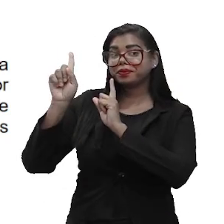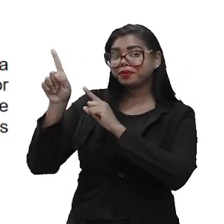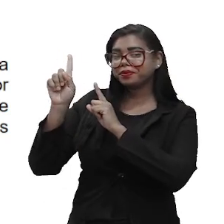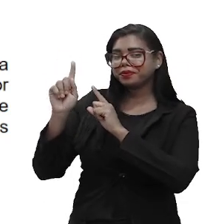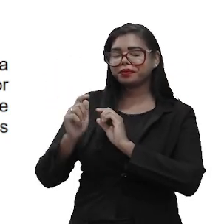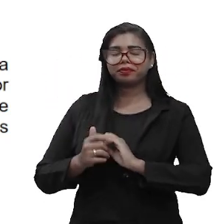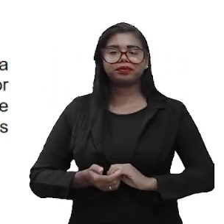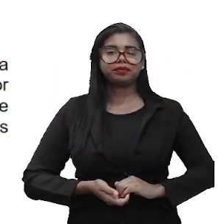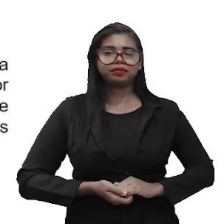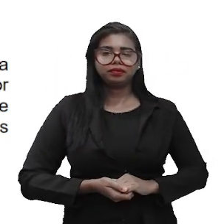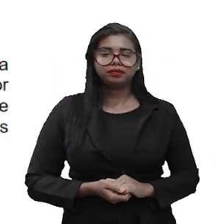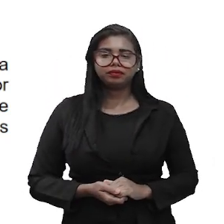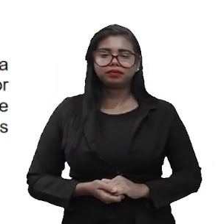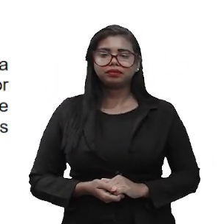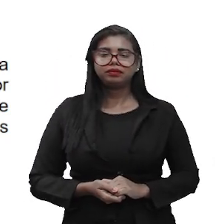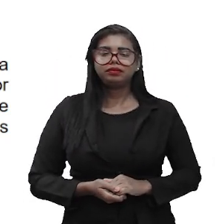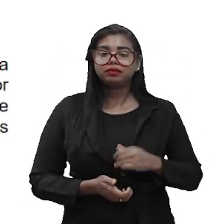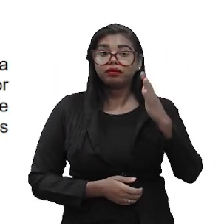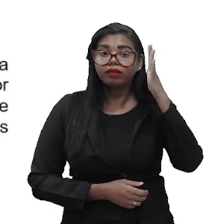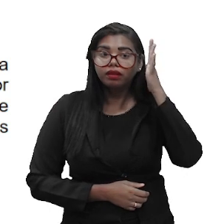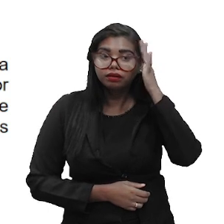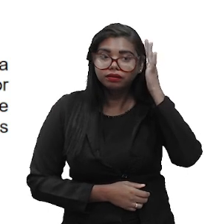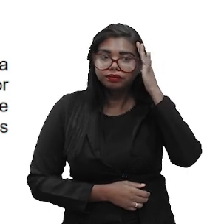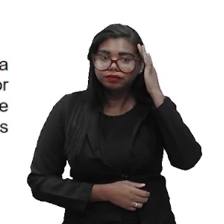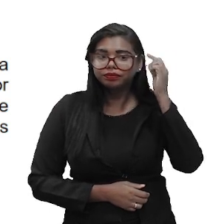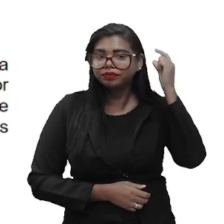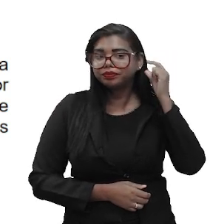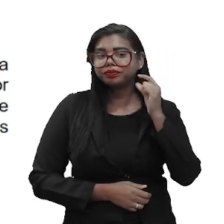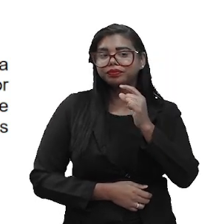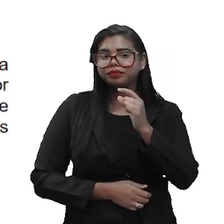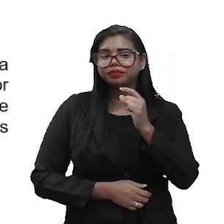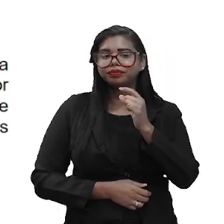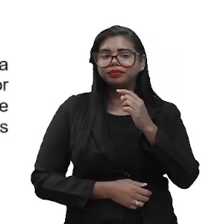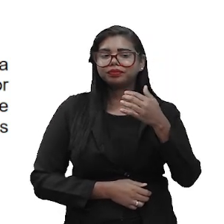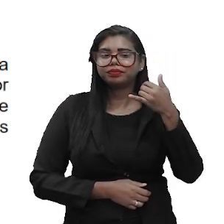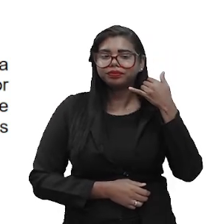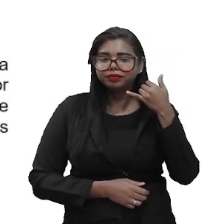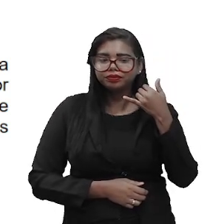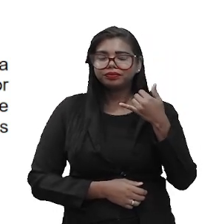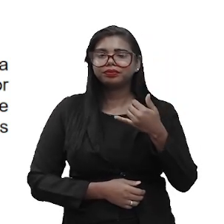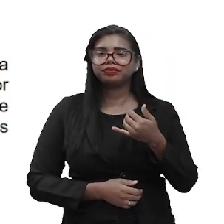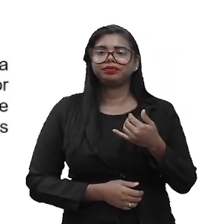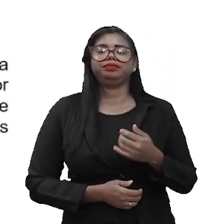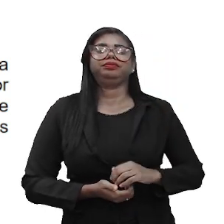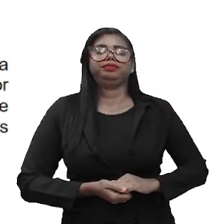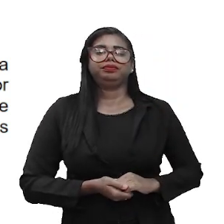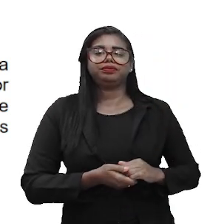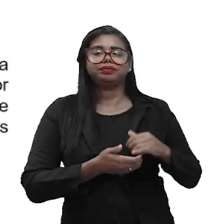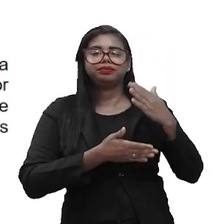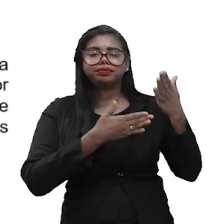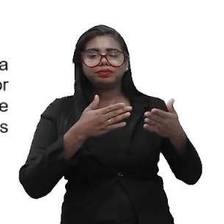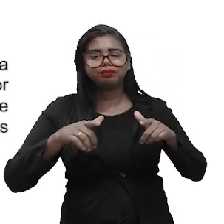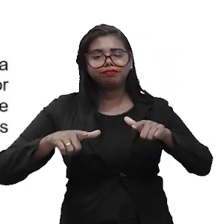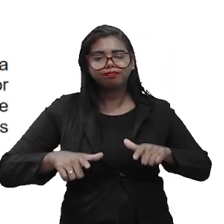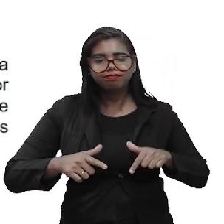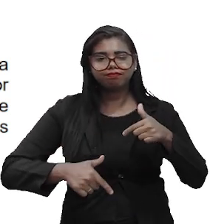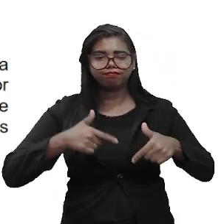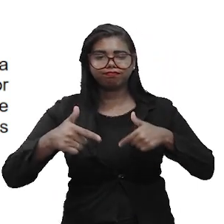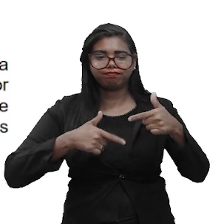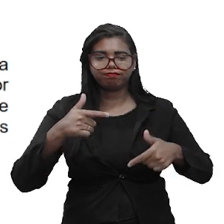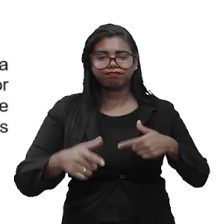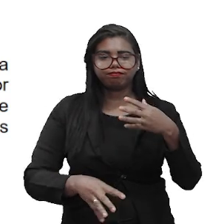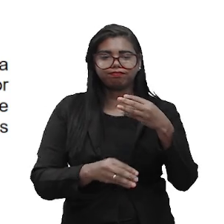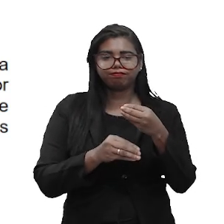Então entende-se como o call center, que é o trabalho em teleatendimento, o ambiente de trabalho no qual a